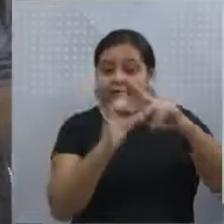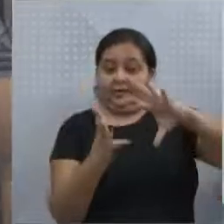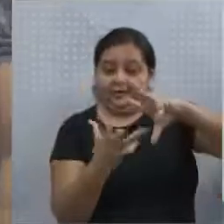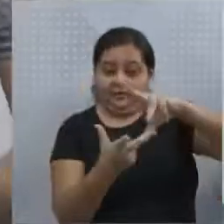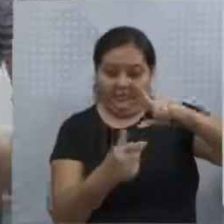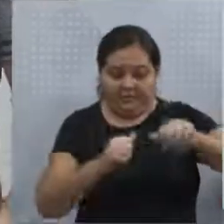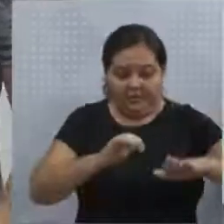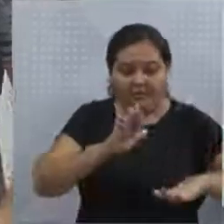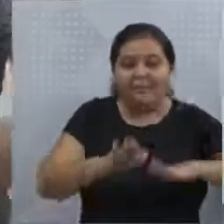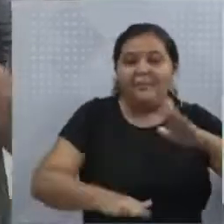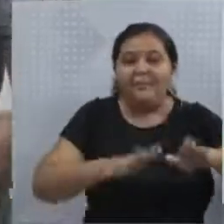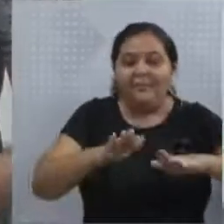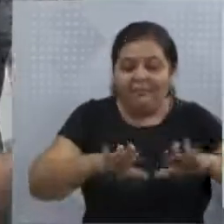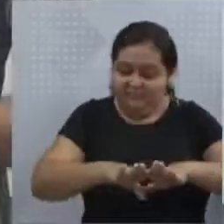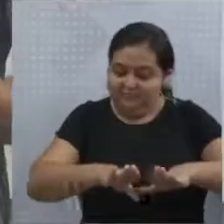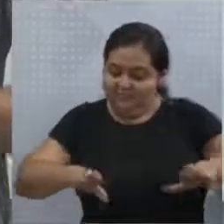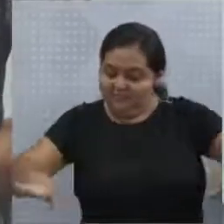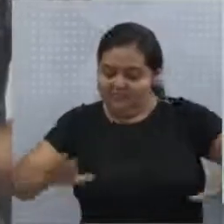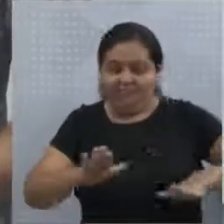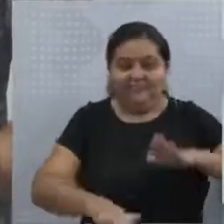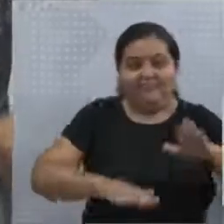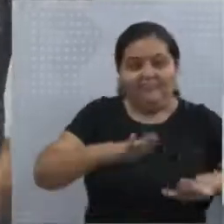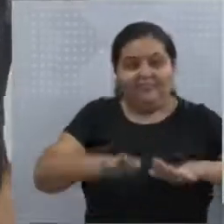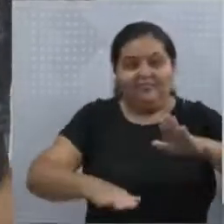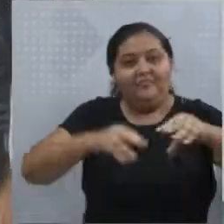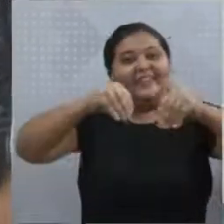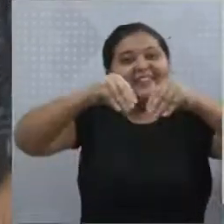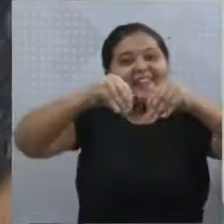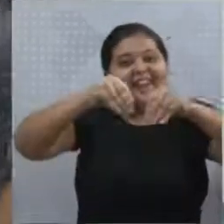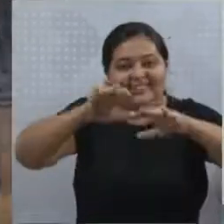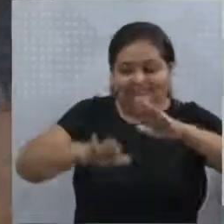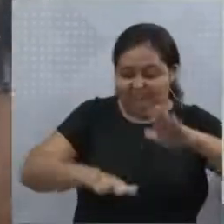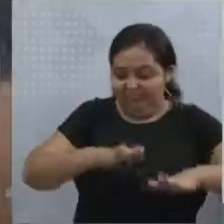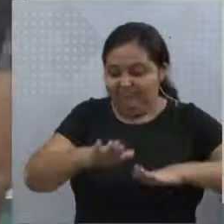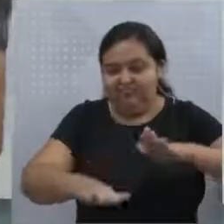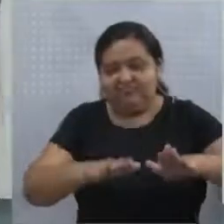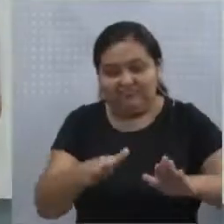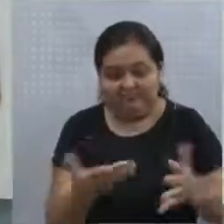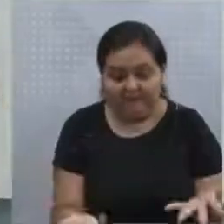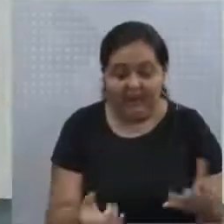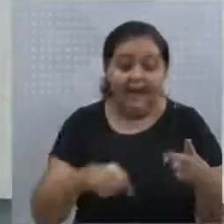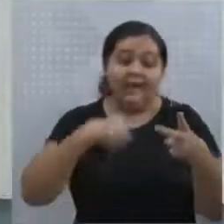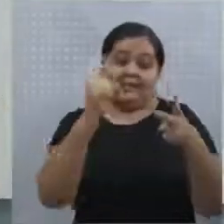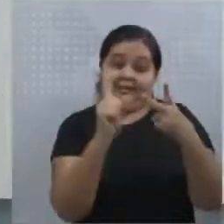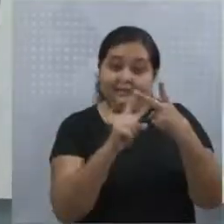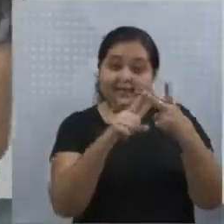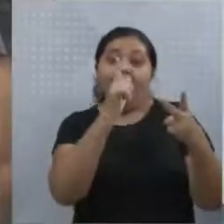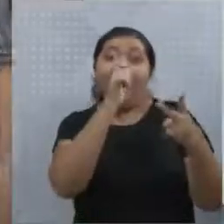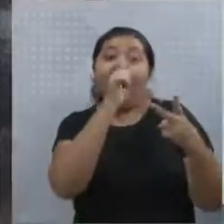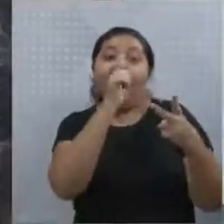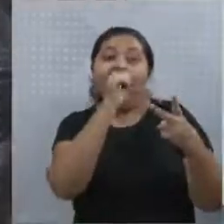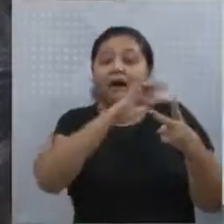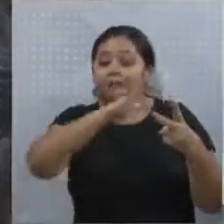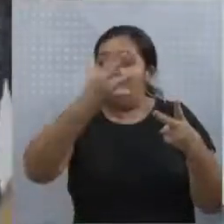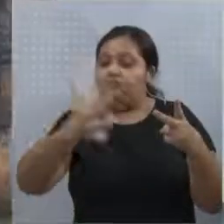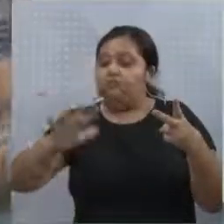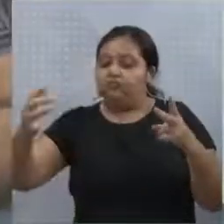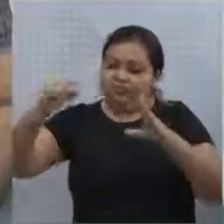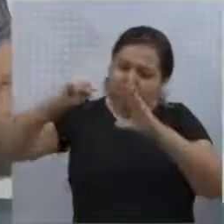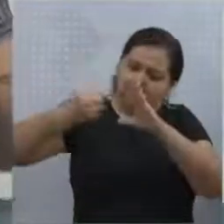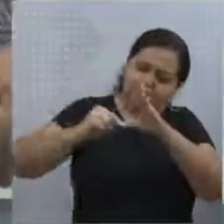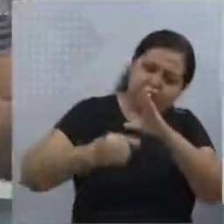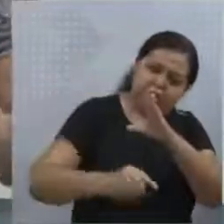estamos pisando, corresponde às terras emersas, os continentes, tá? Já a crosta oceânica corresponde justamente aos